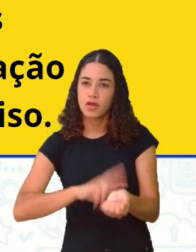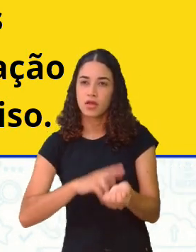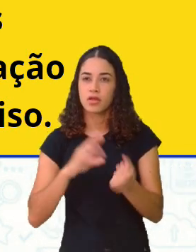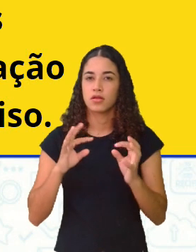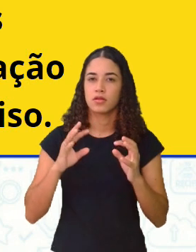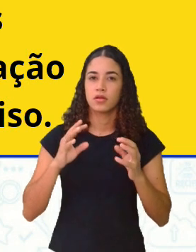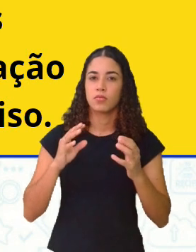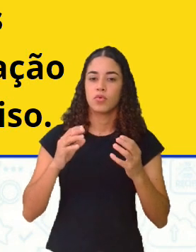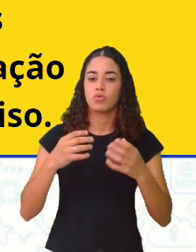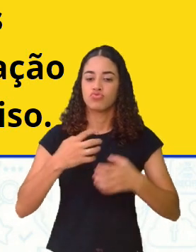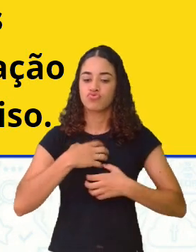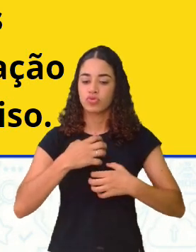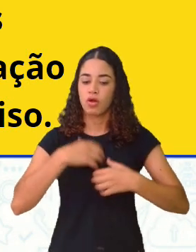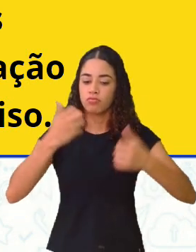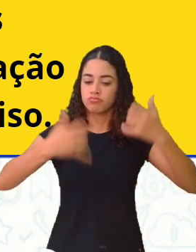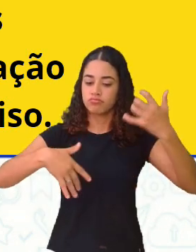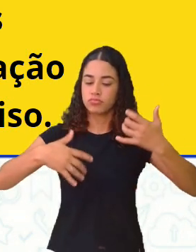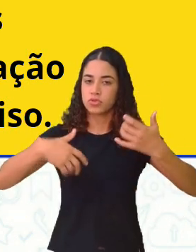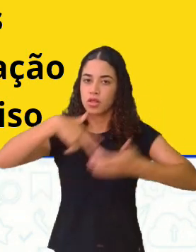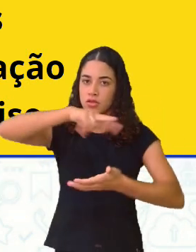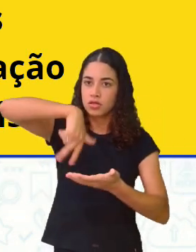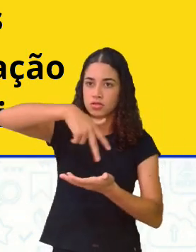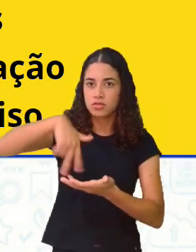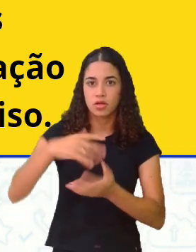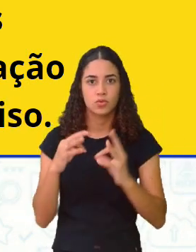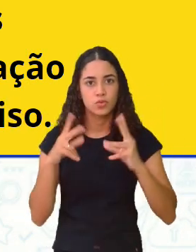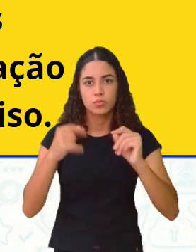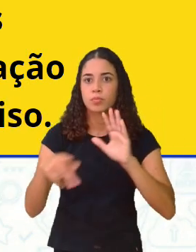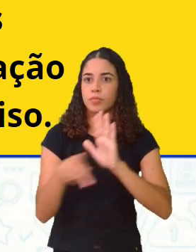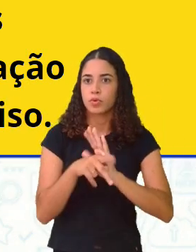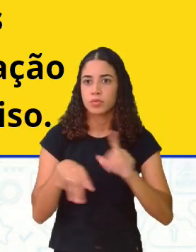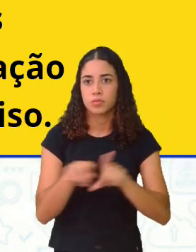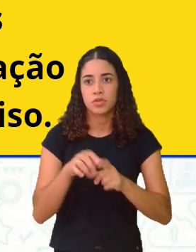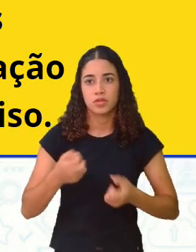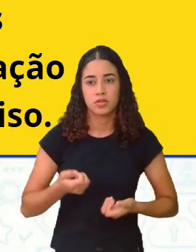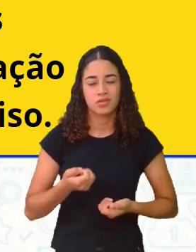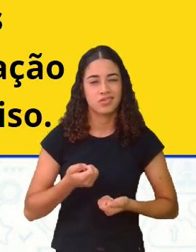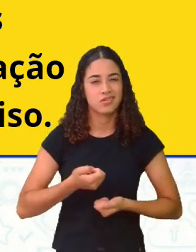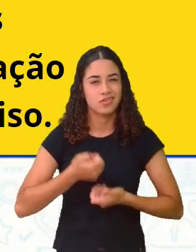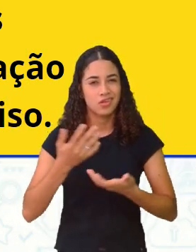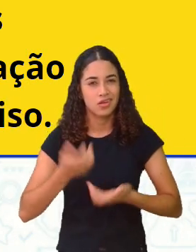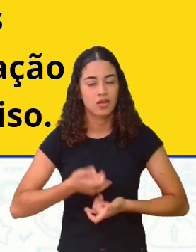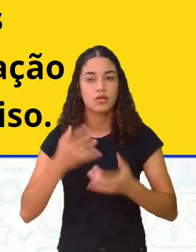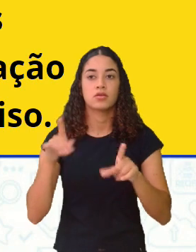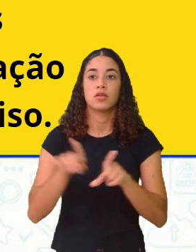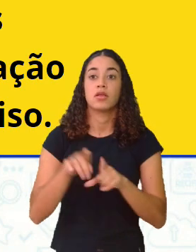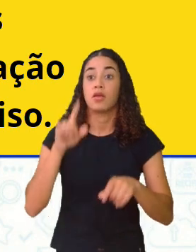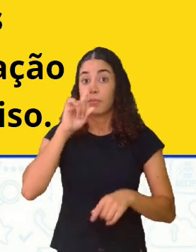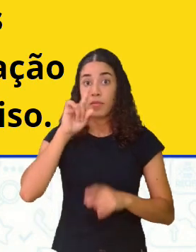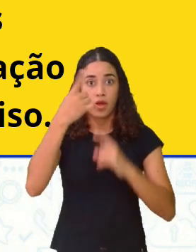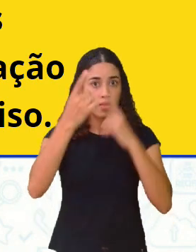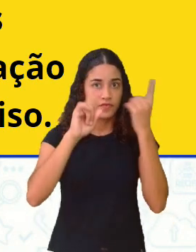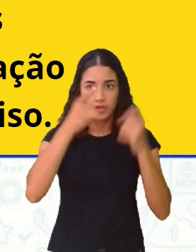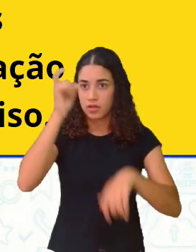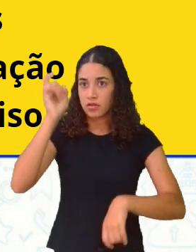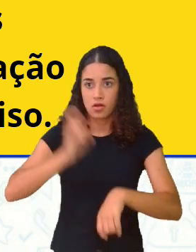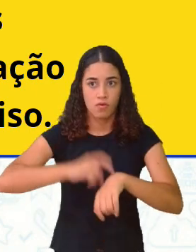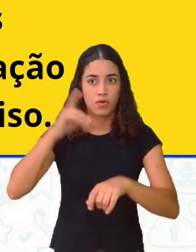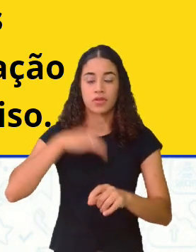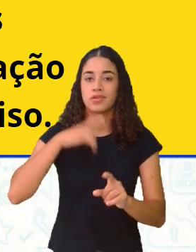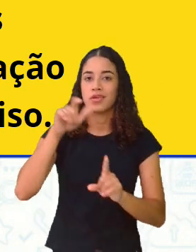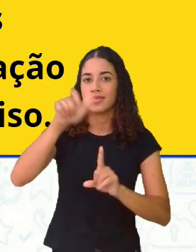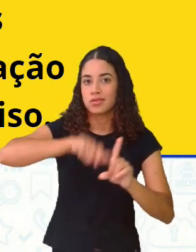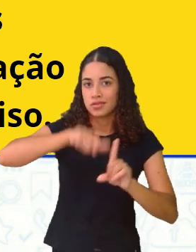sua coreografia. No teatro tem a encenação, tem as máscaras, tem o improviso, tem o texto, tem as personagens.